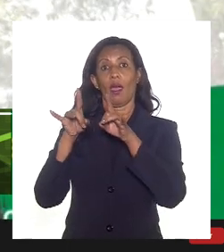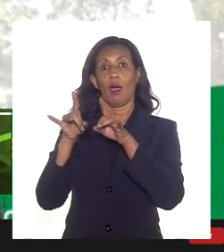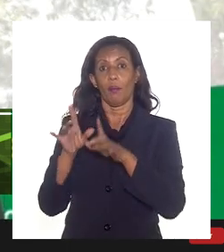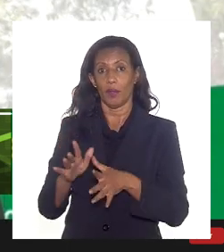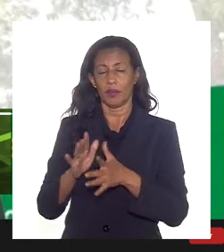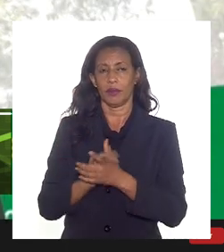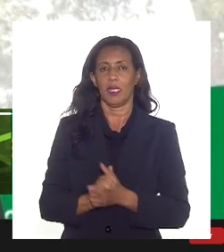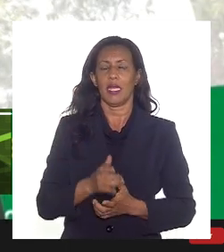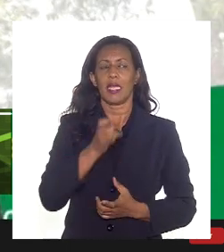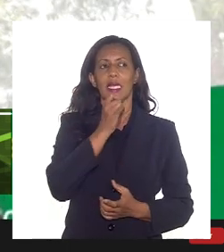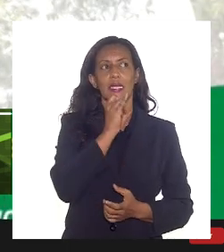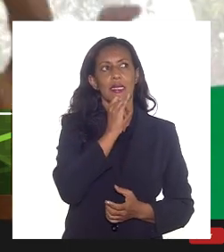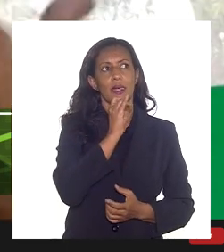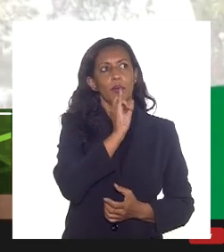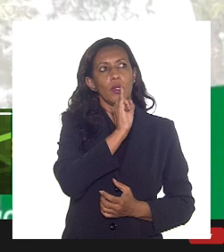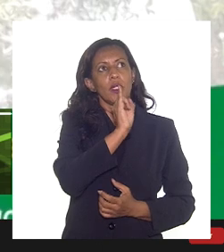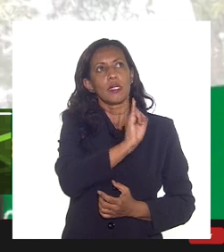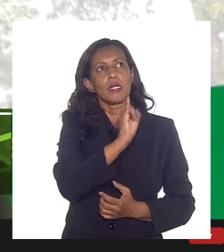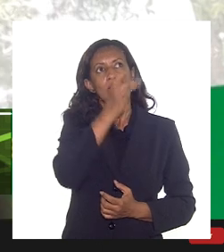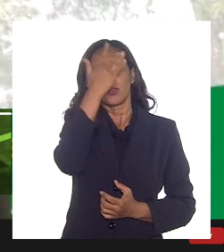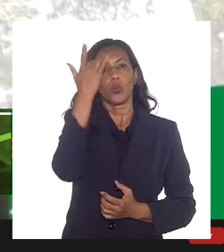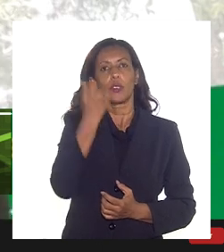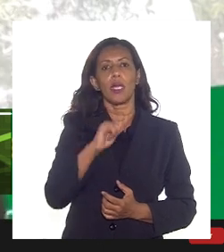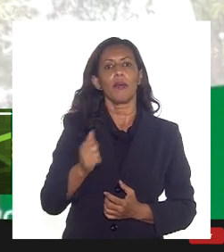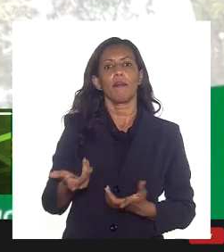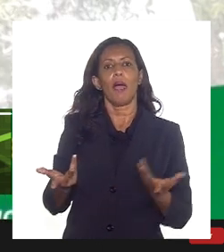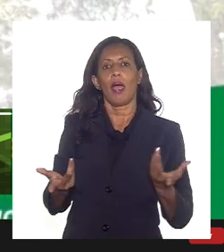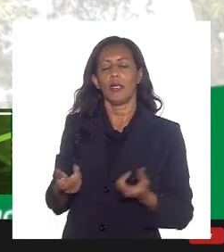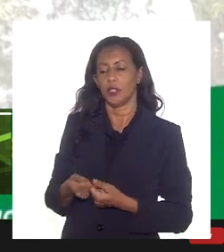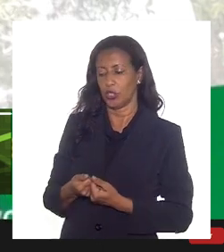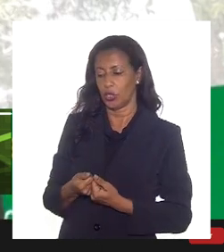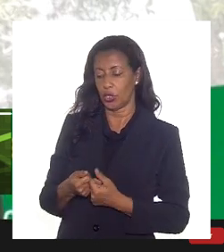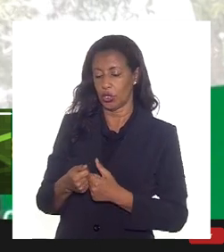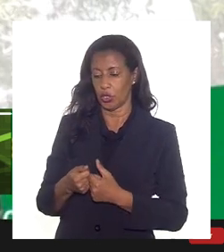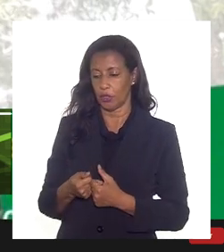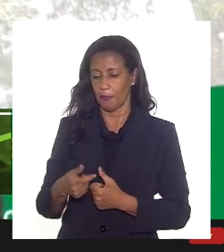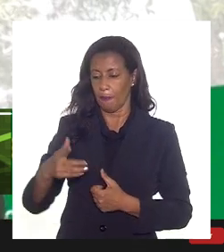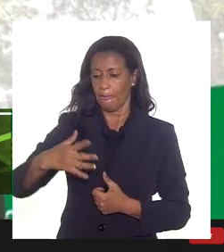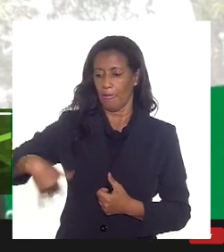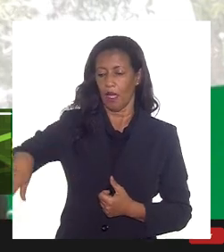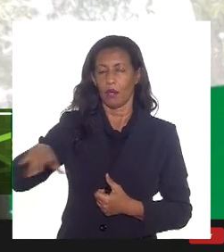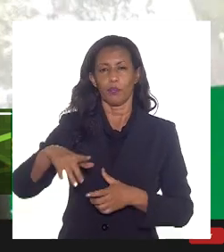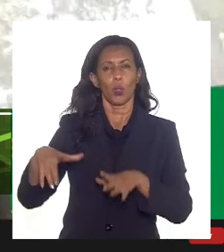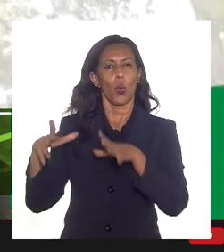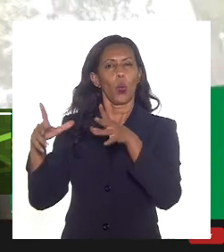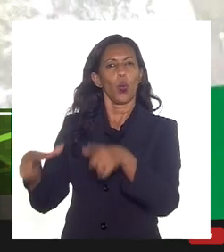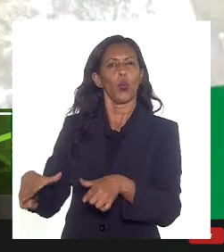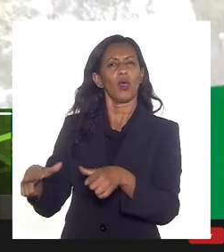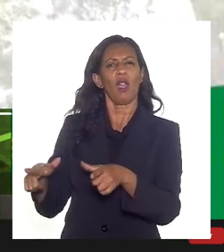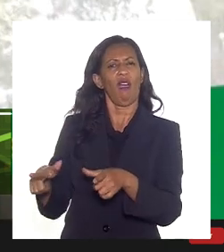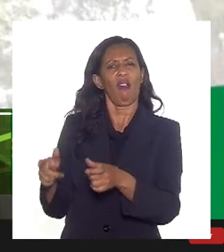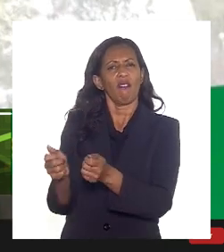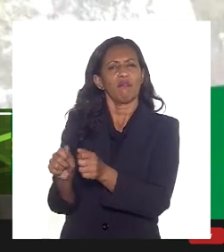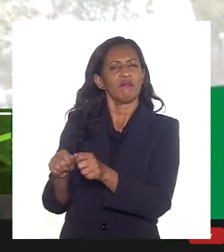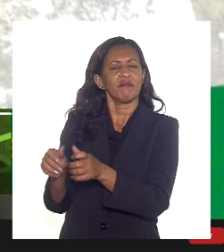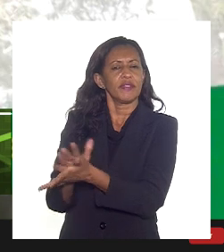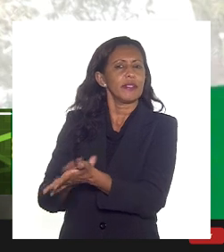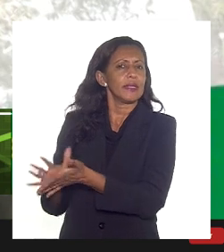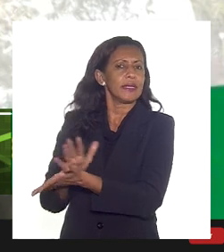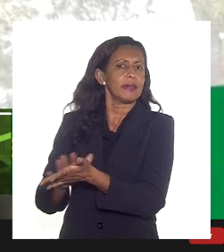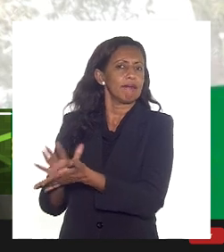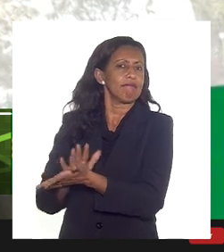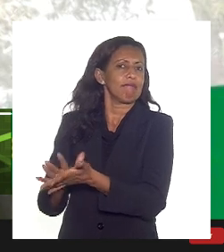desinvestimento o adquirente toma para si as provisões que vem sendo amortizadas e